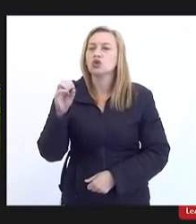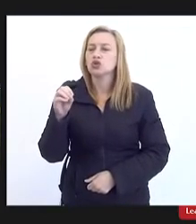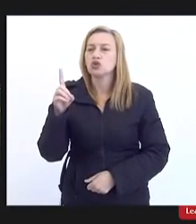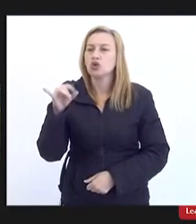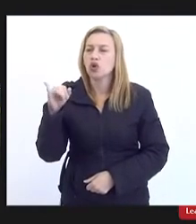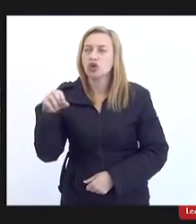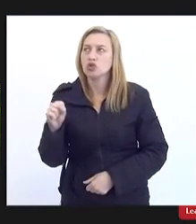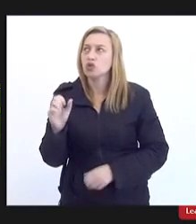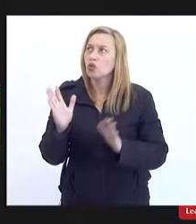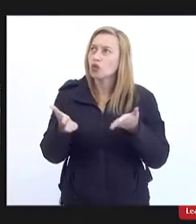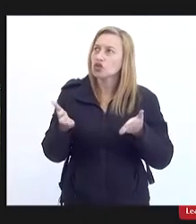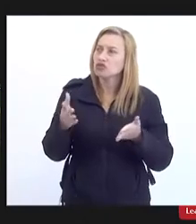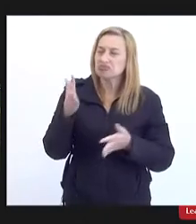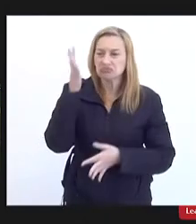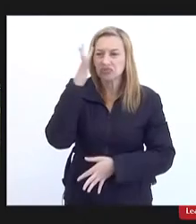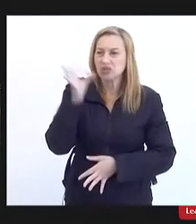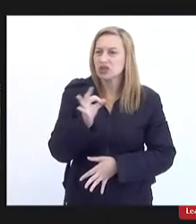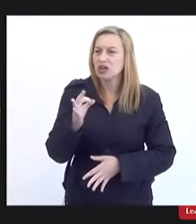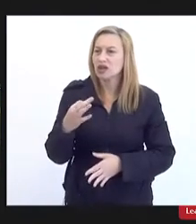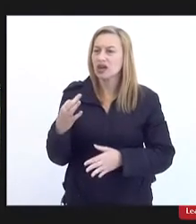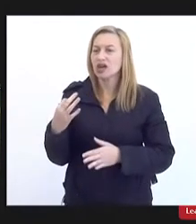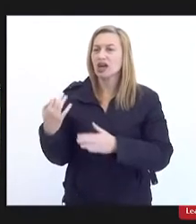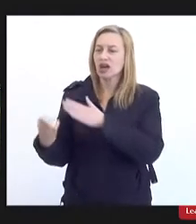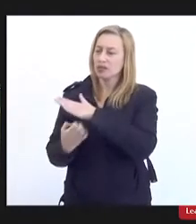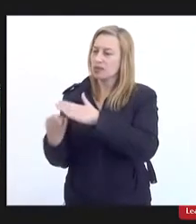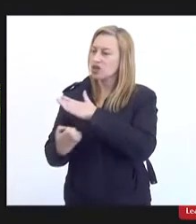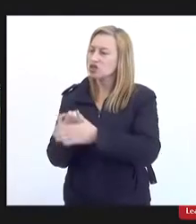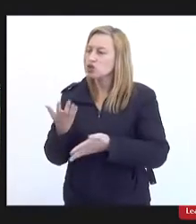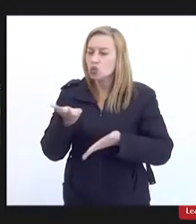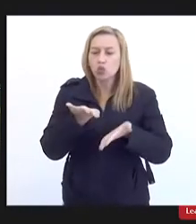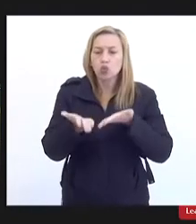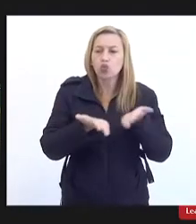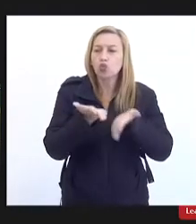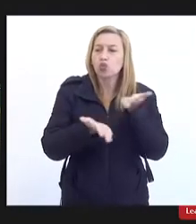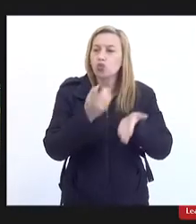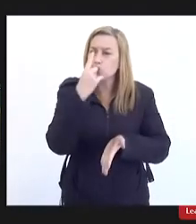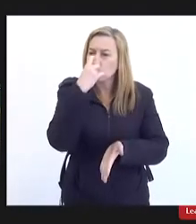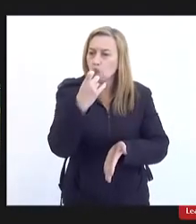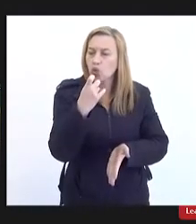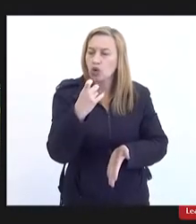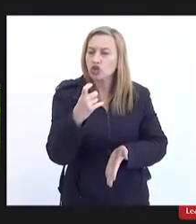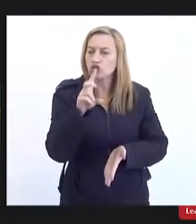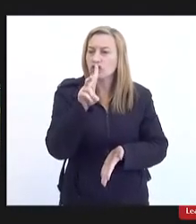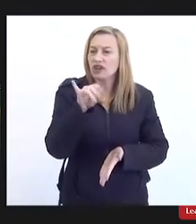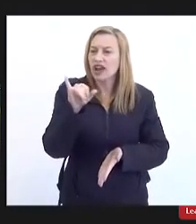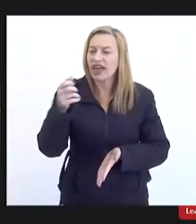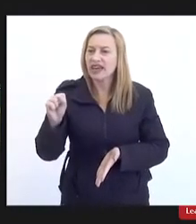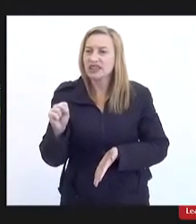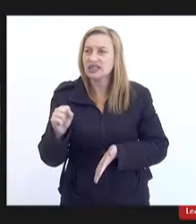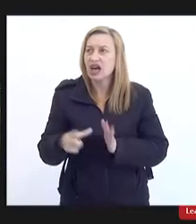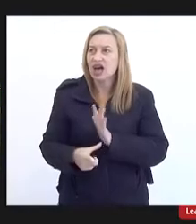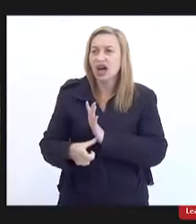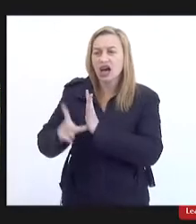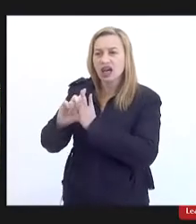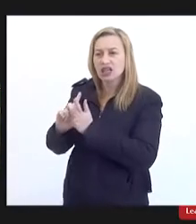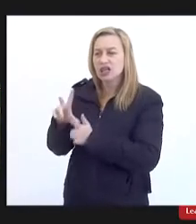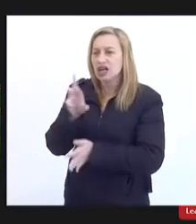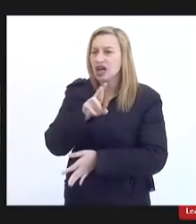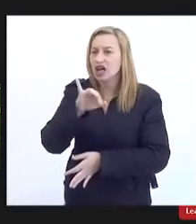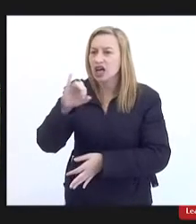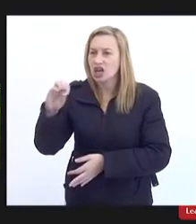a empresa que cuida de do lixo hoje em Valença a empresa anterior que era que era Riozinho